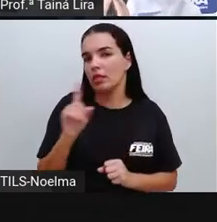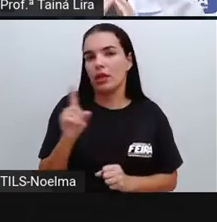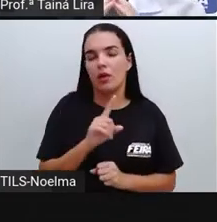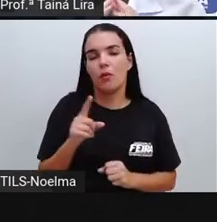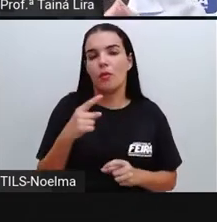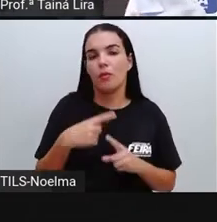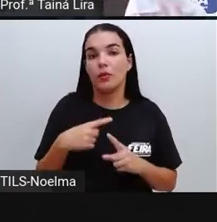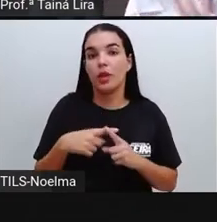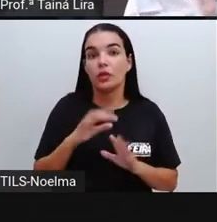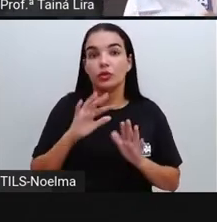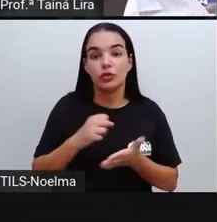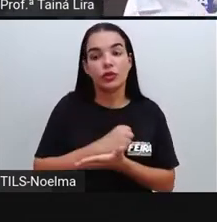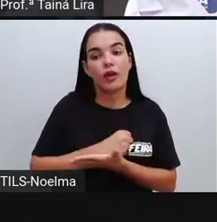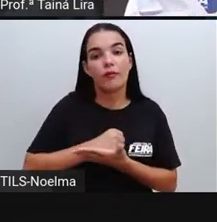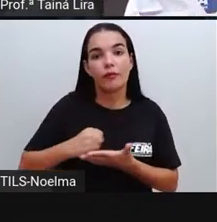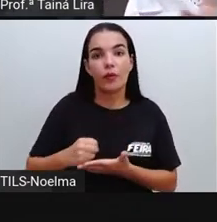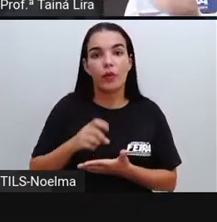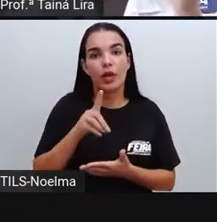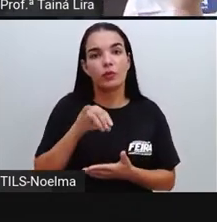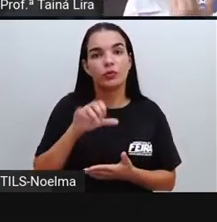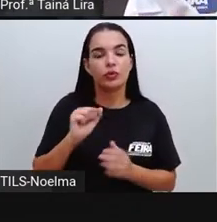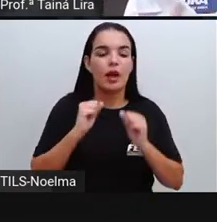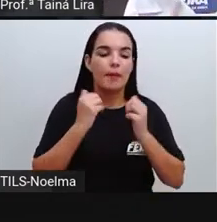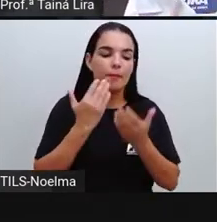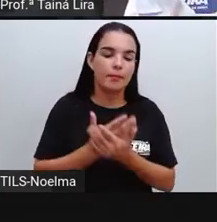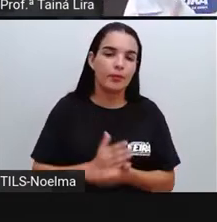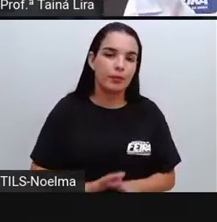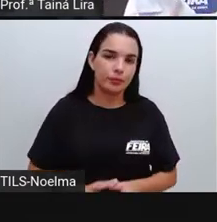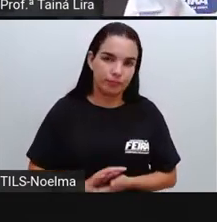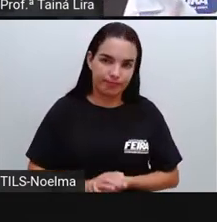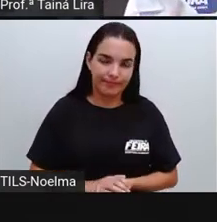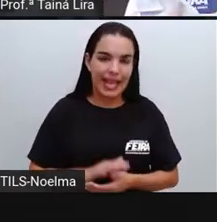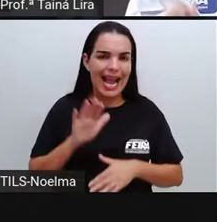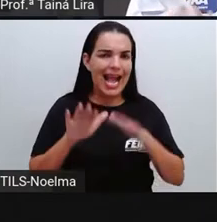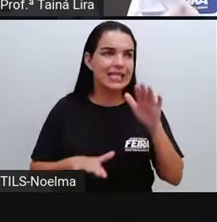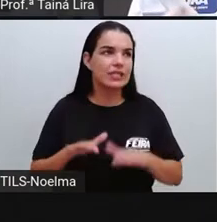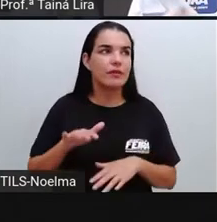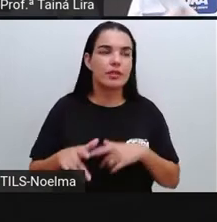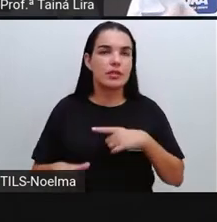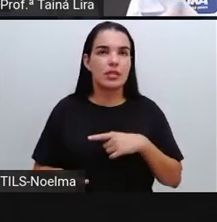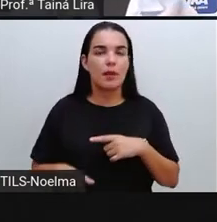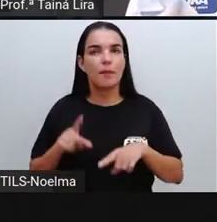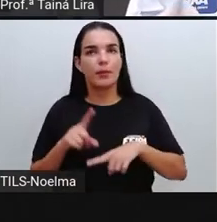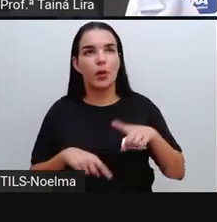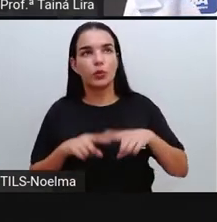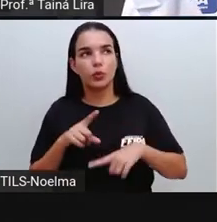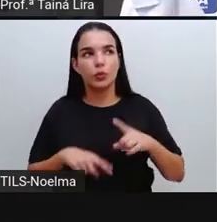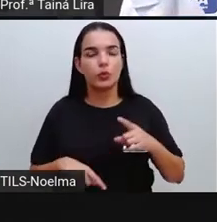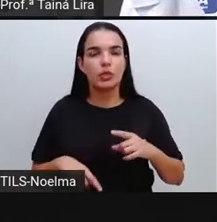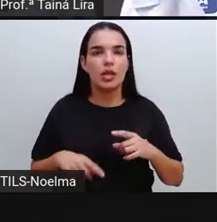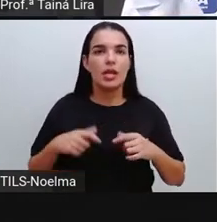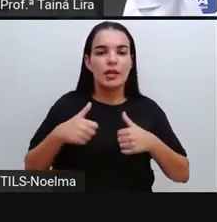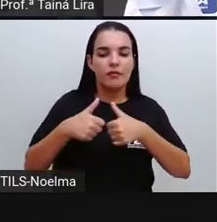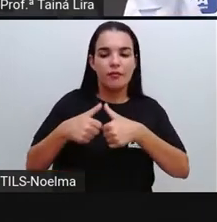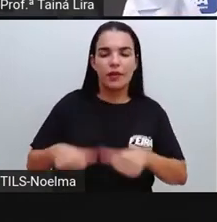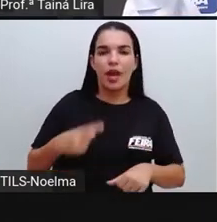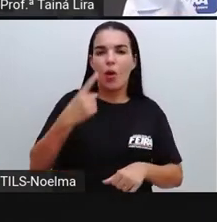tem aí uma validade grande, às vezes até de um ano. Porque geralmente são alimentos